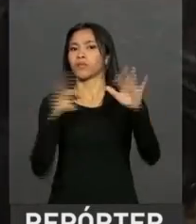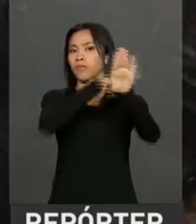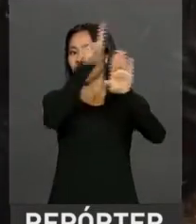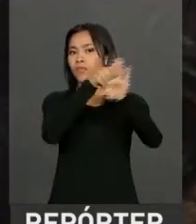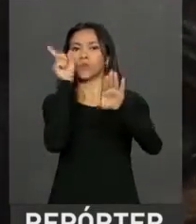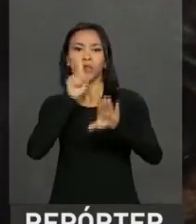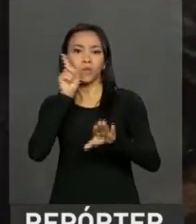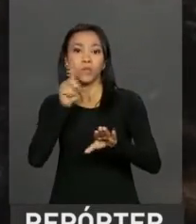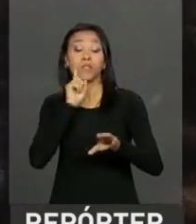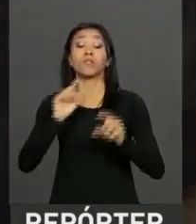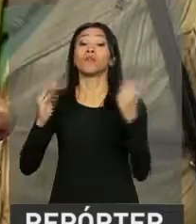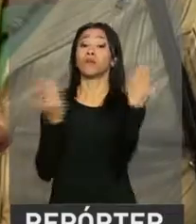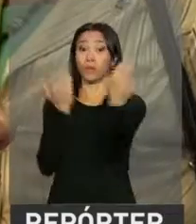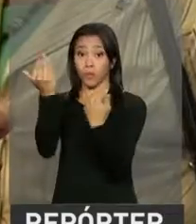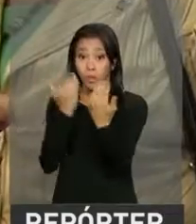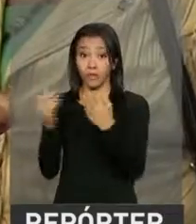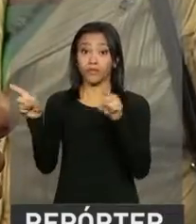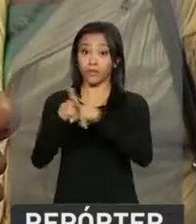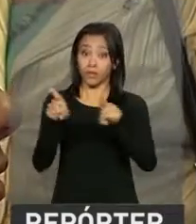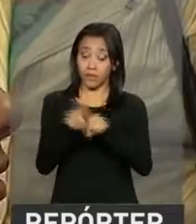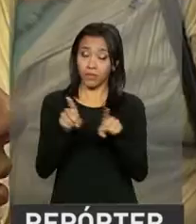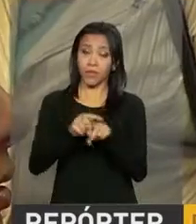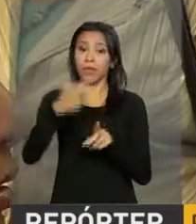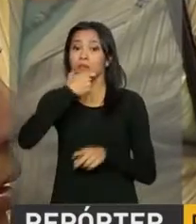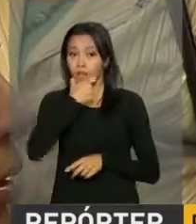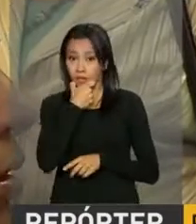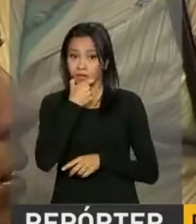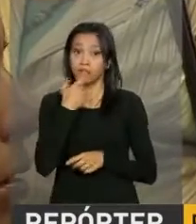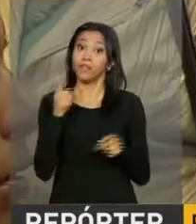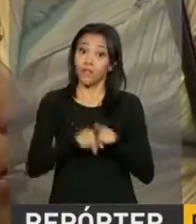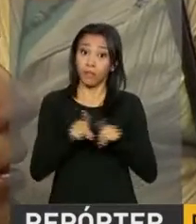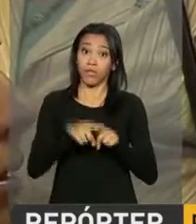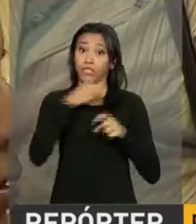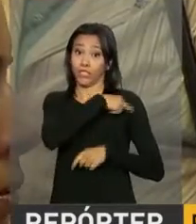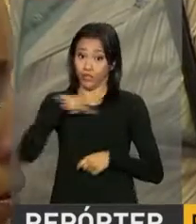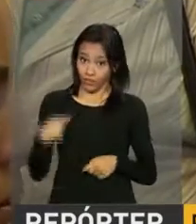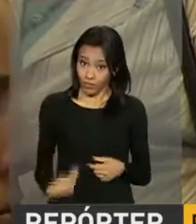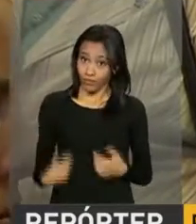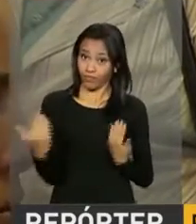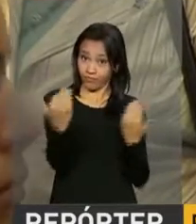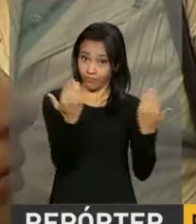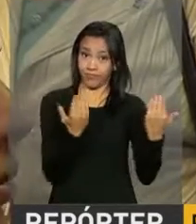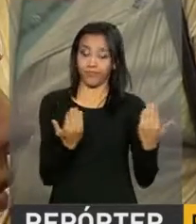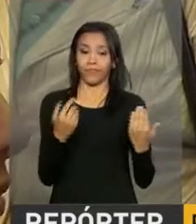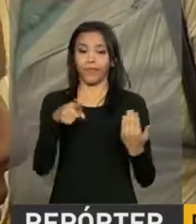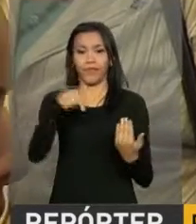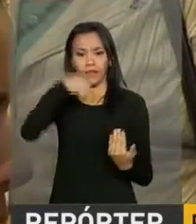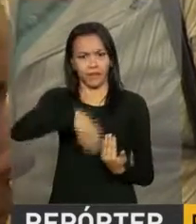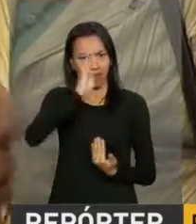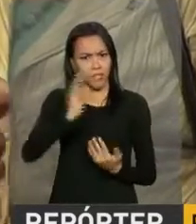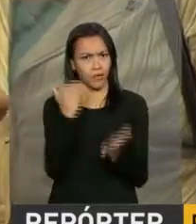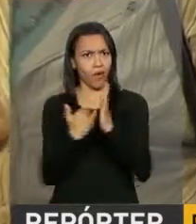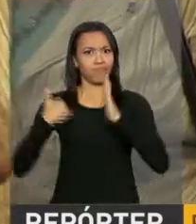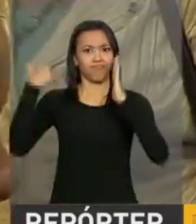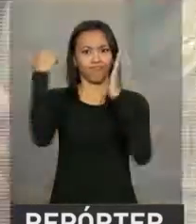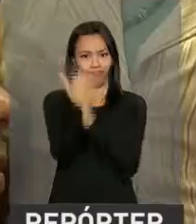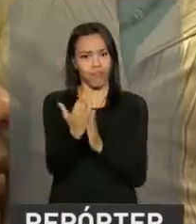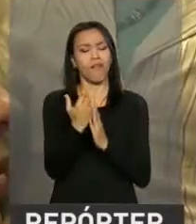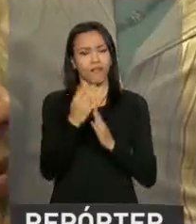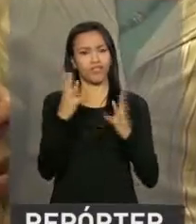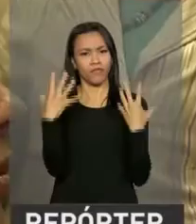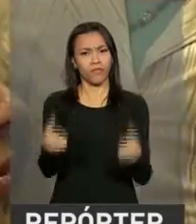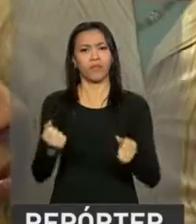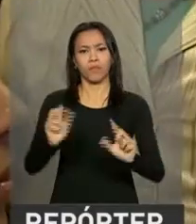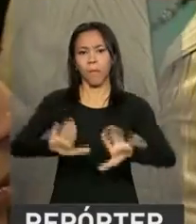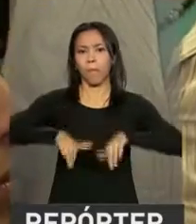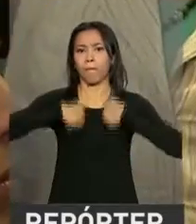Reino Unido e China. Nós temos um número muito positivo relativamente a outros países do mundo, mas vamos melhorar muito. O